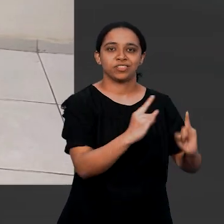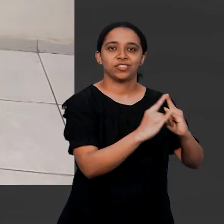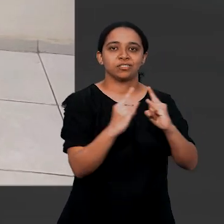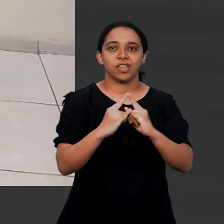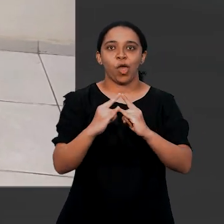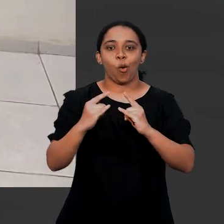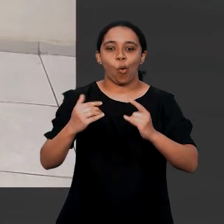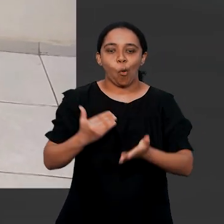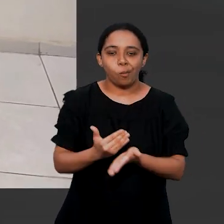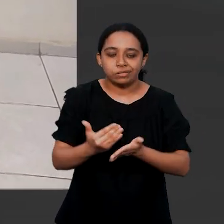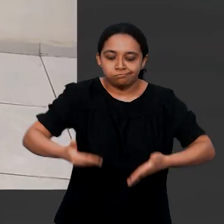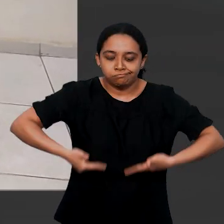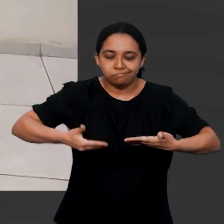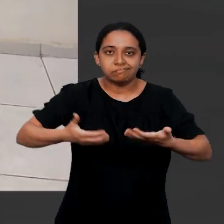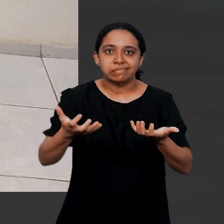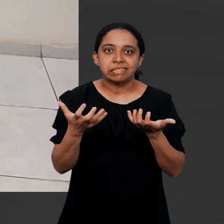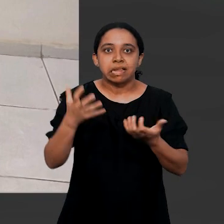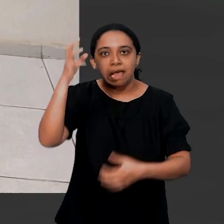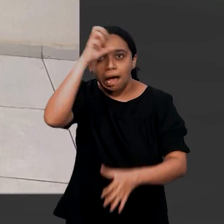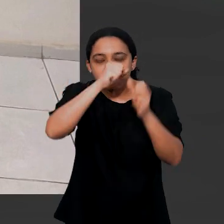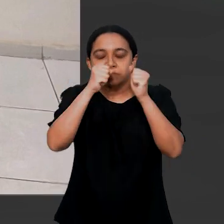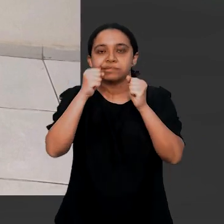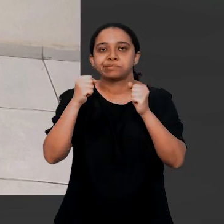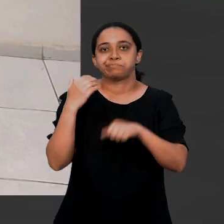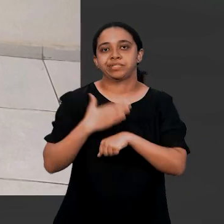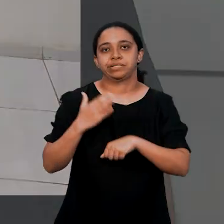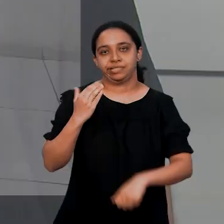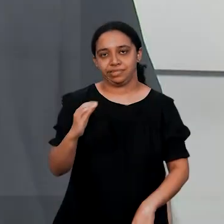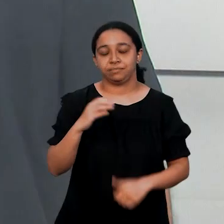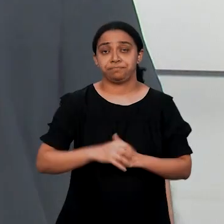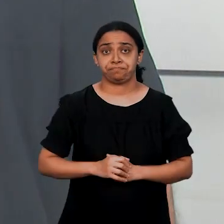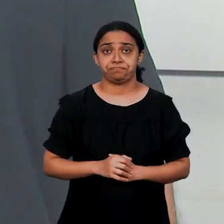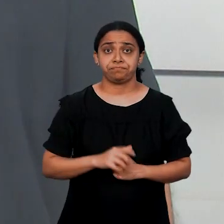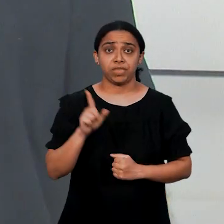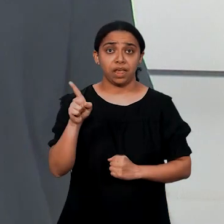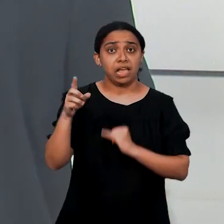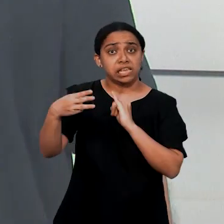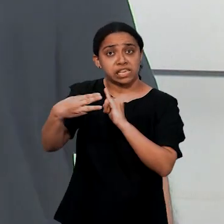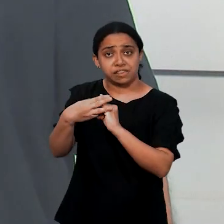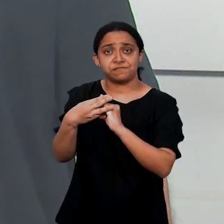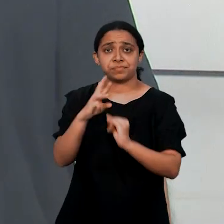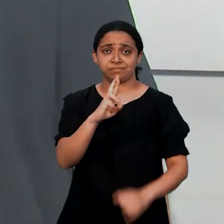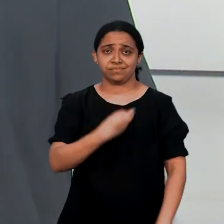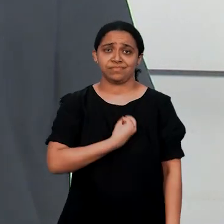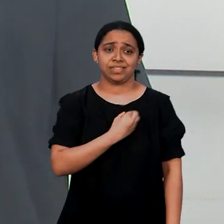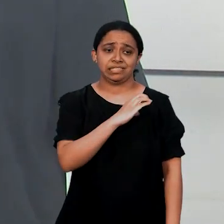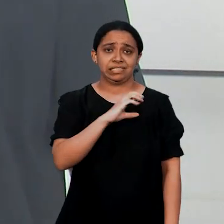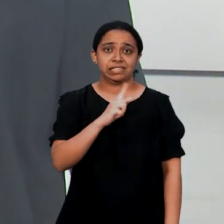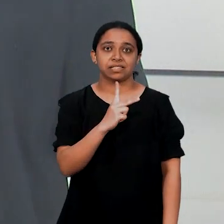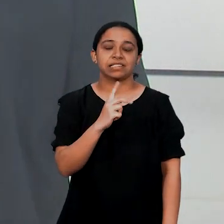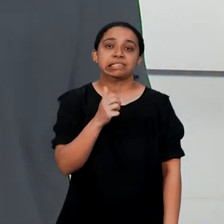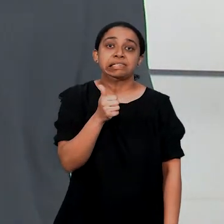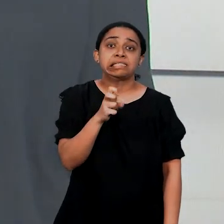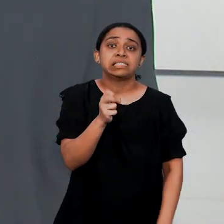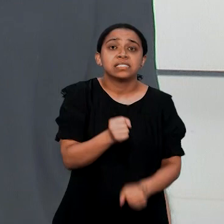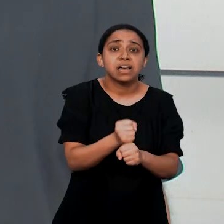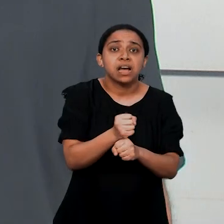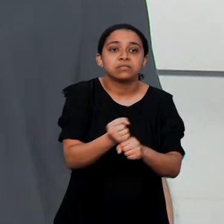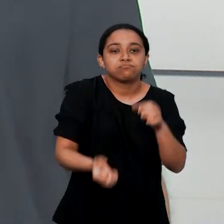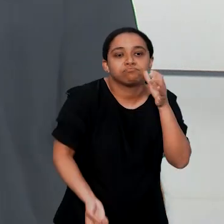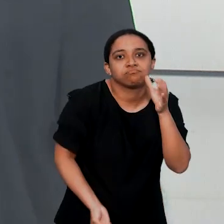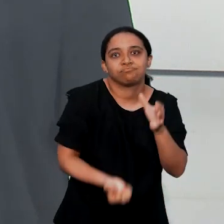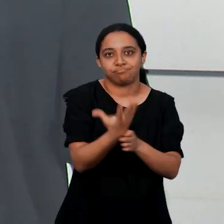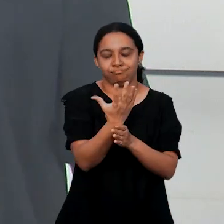IFMA onde eu despertei o interesse por fazer Ciência. O Campo São Luís Centro Histórico completou 15